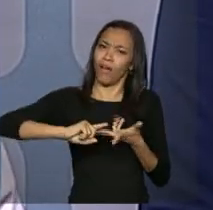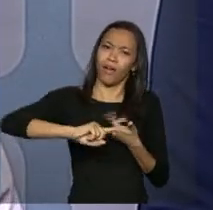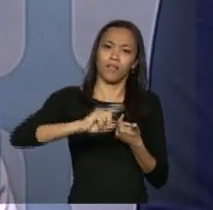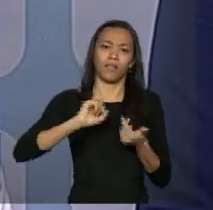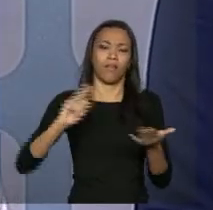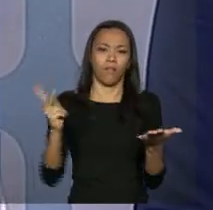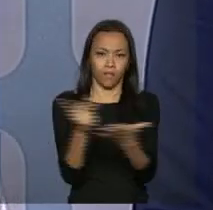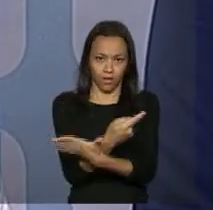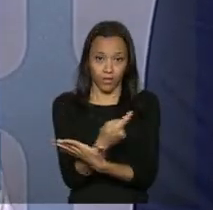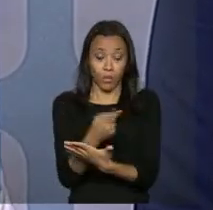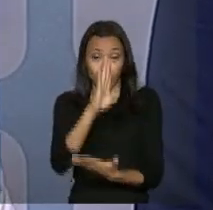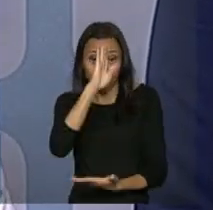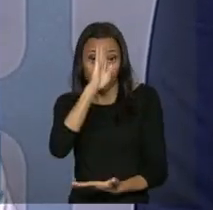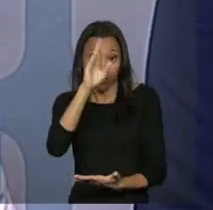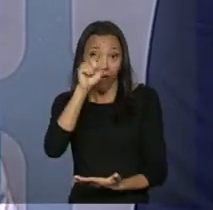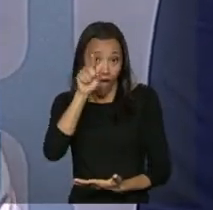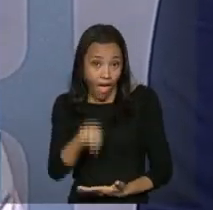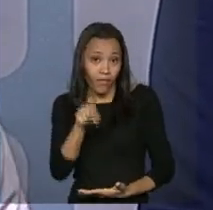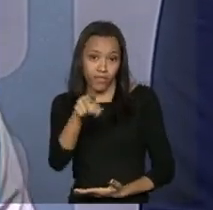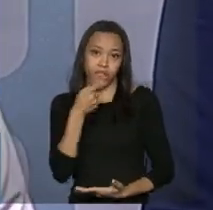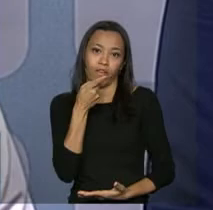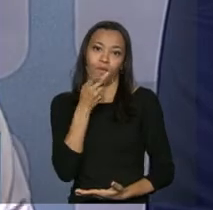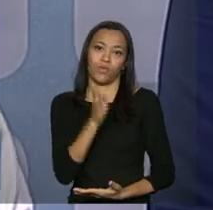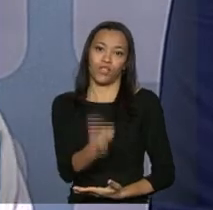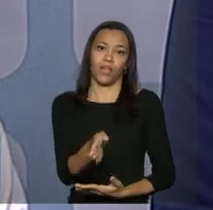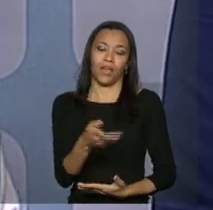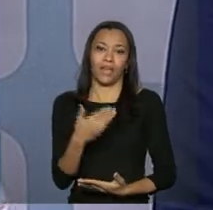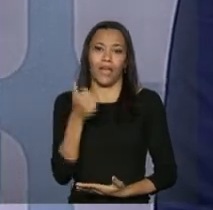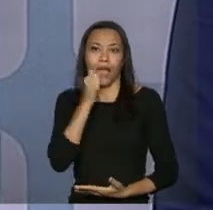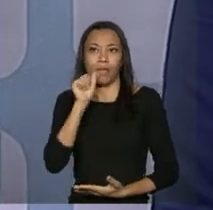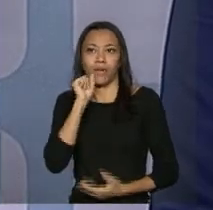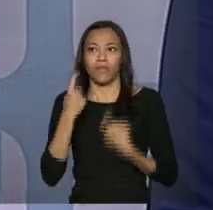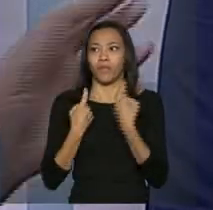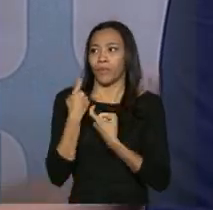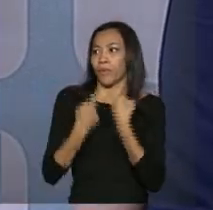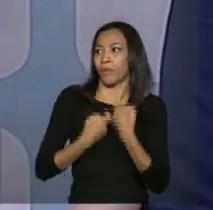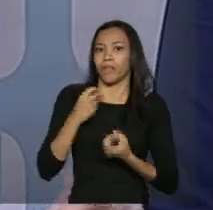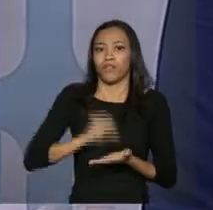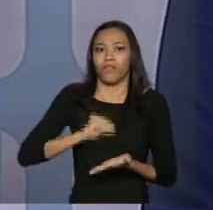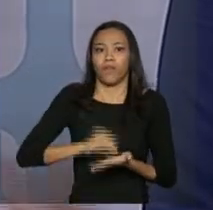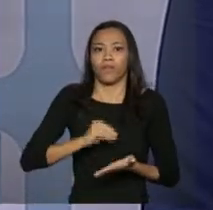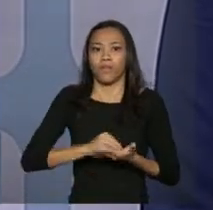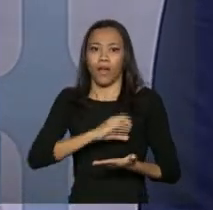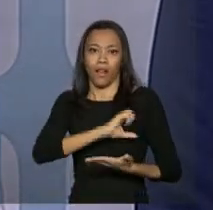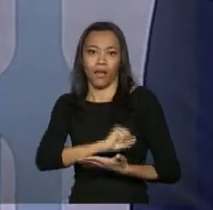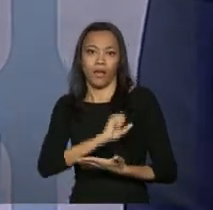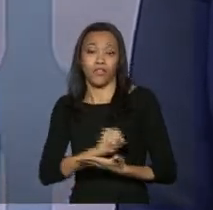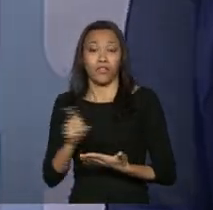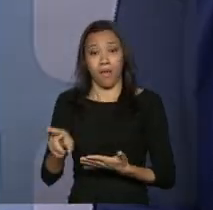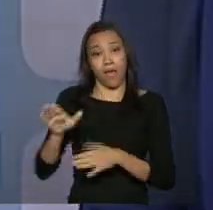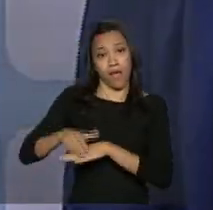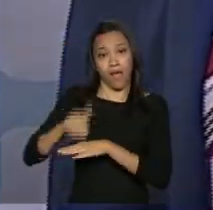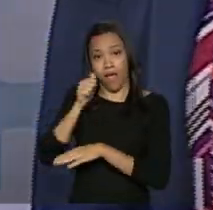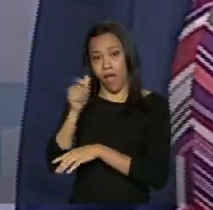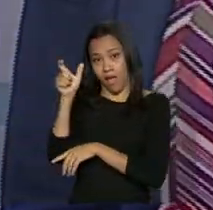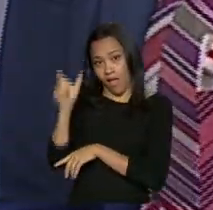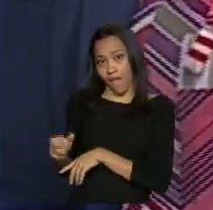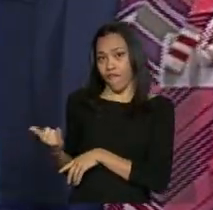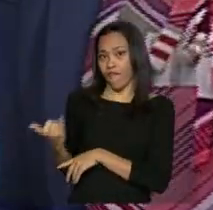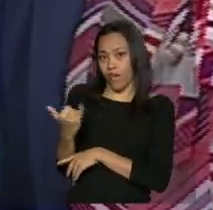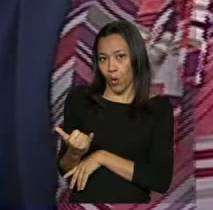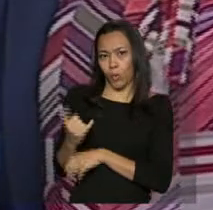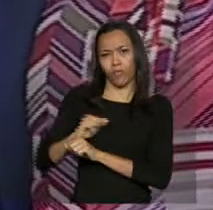Eu acho que o principal fator é esse que você cita, do receio de faltar, mas a nossa embaixadora colocou muito claramente